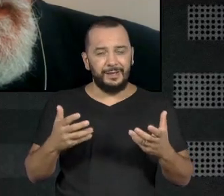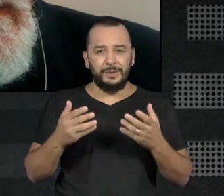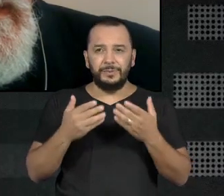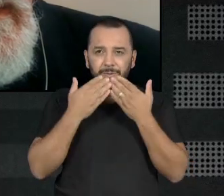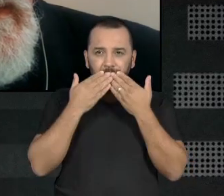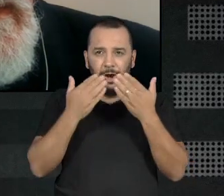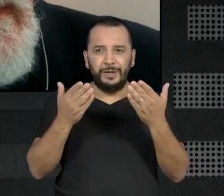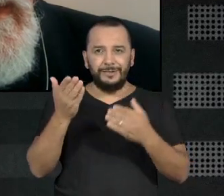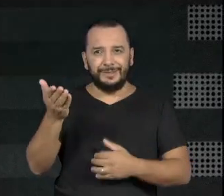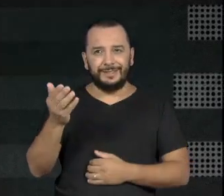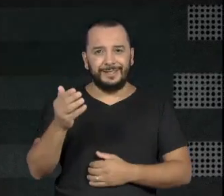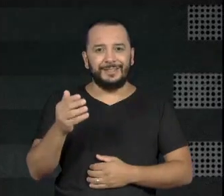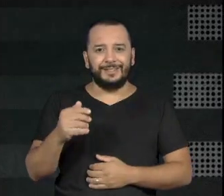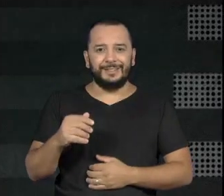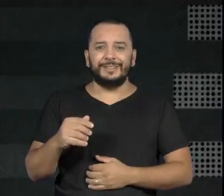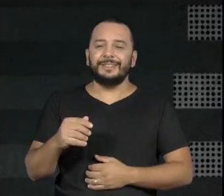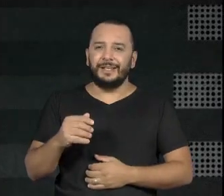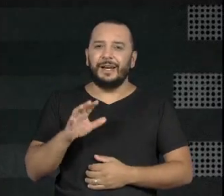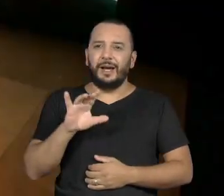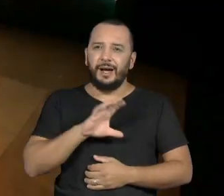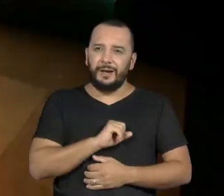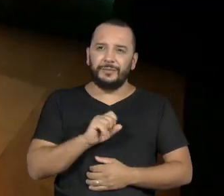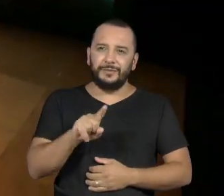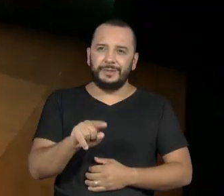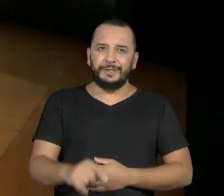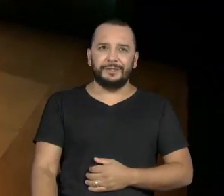beijo. Ney Latorraca, eu te amo.